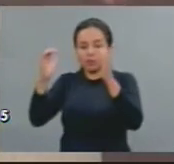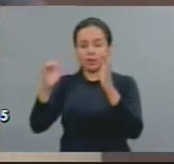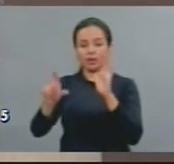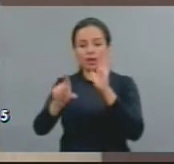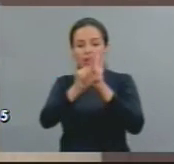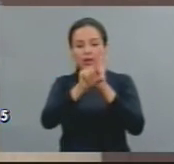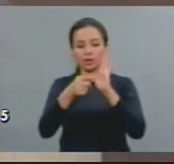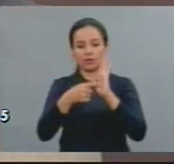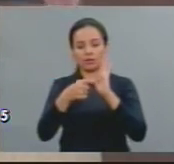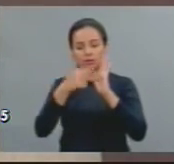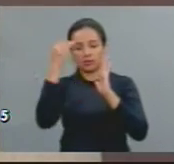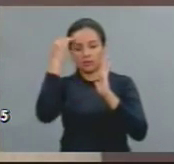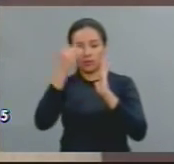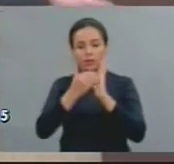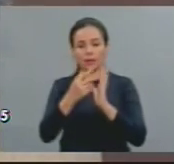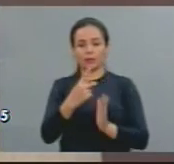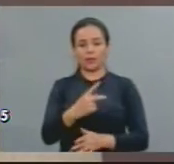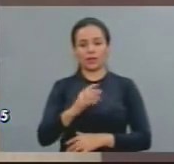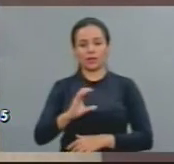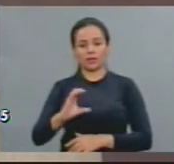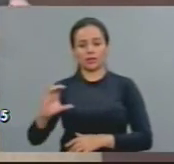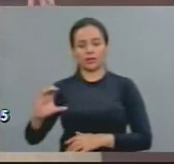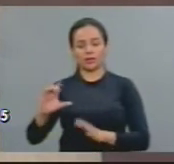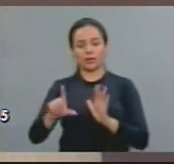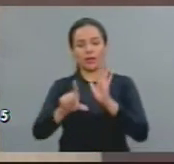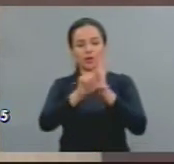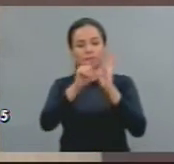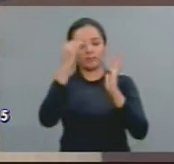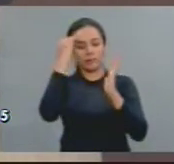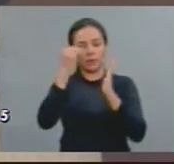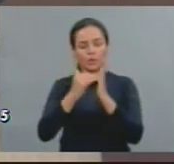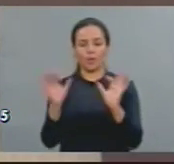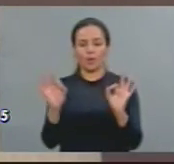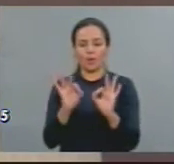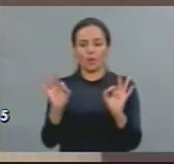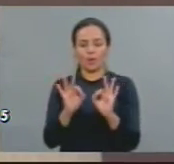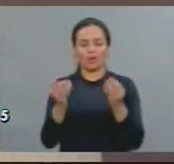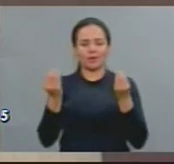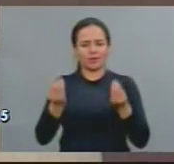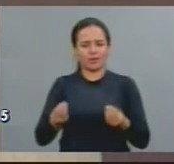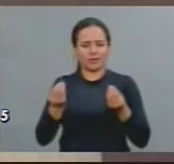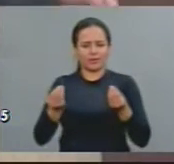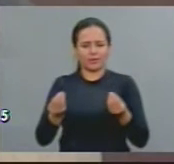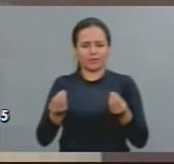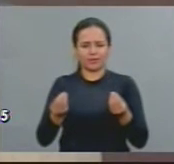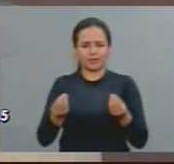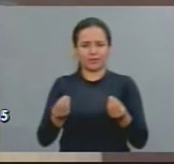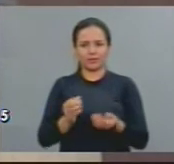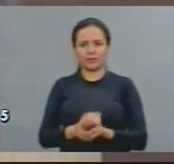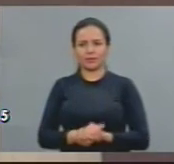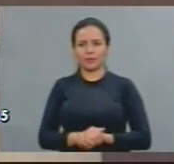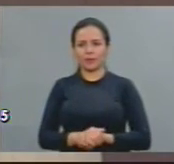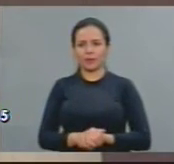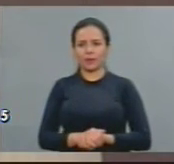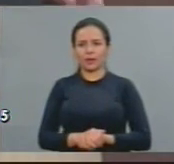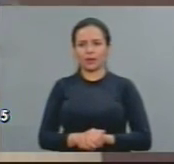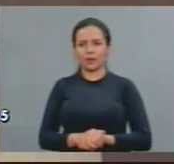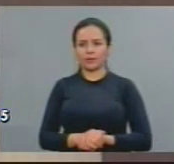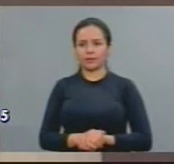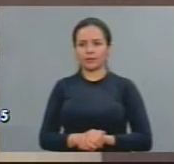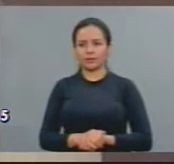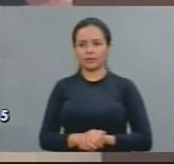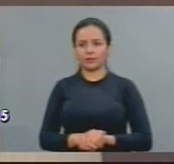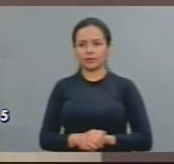lei do PCC, nada mais do que isso, portanto, é uma demanda absolutamente legítima. Mas, além de